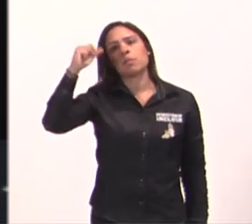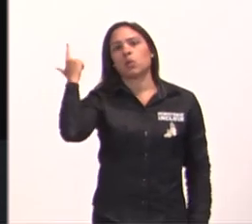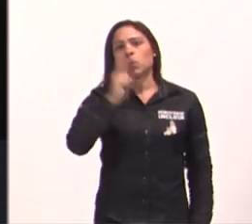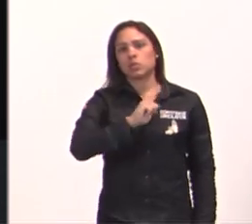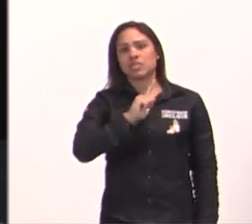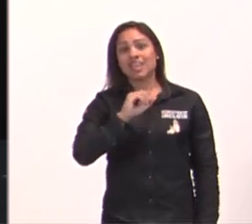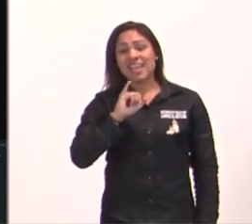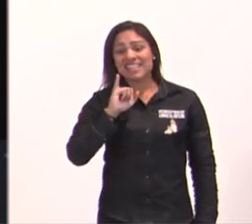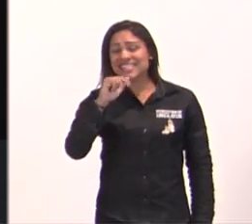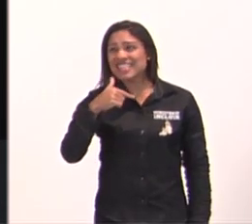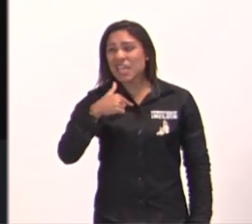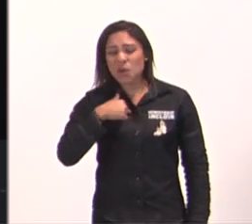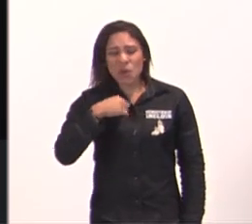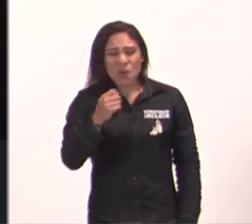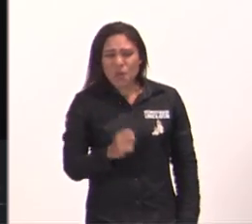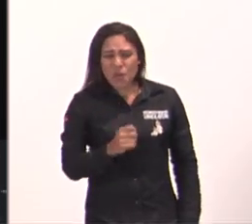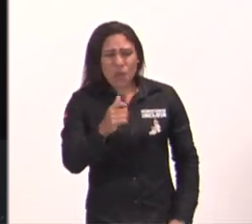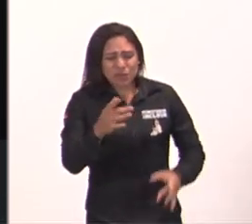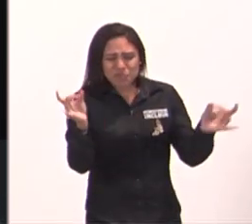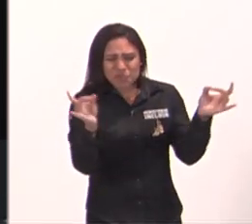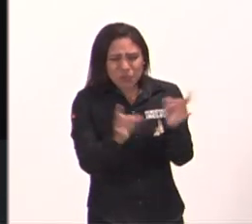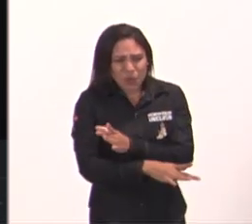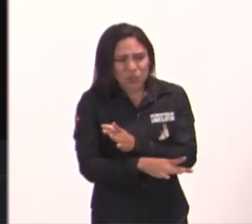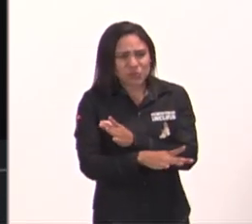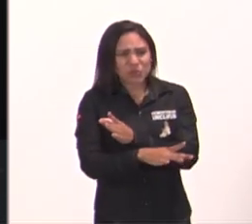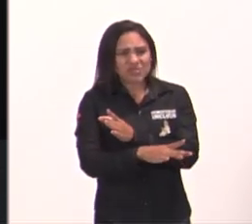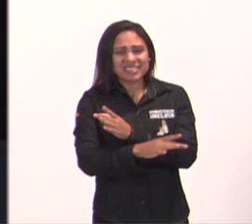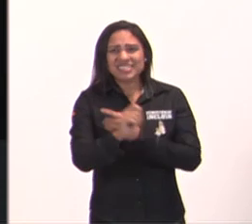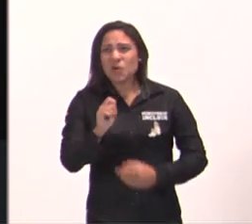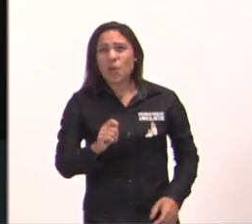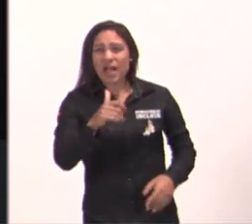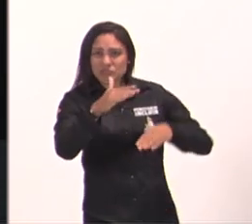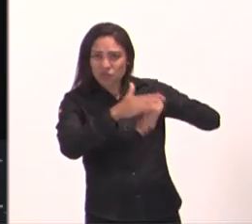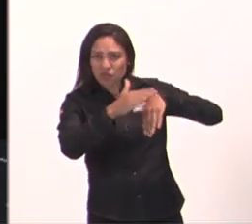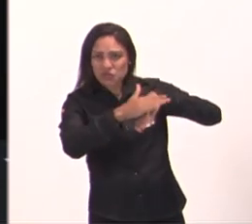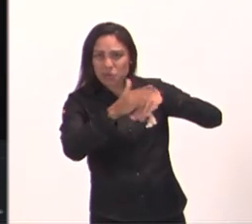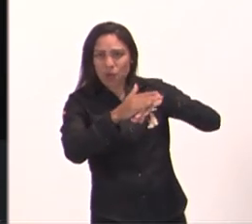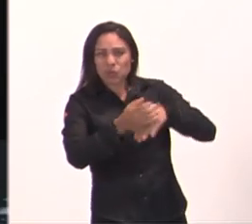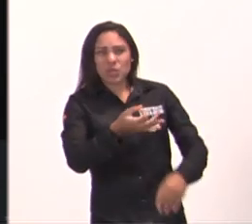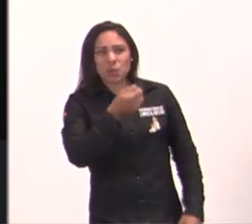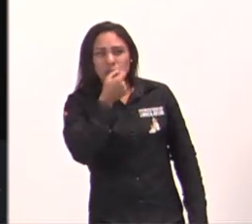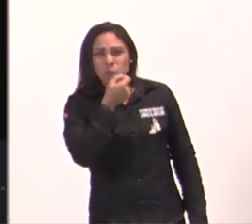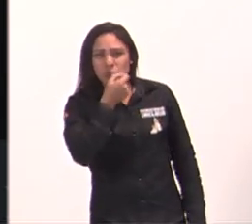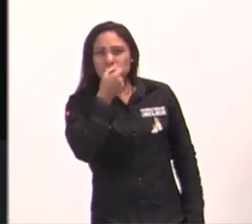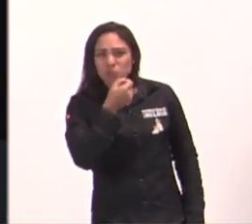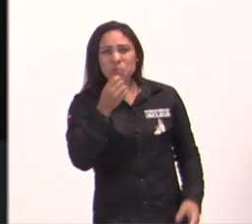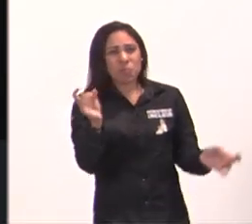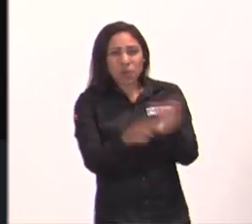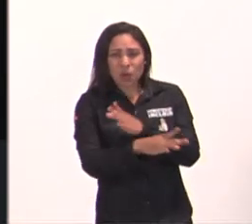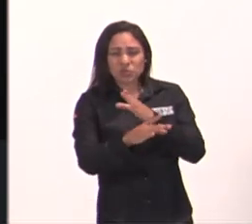estiver em campo, aos 45 do segundo tempo, o juiz já está pegando o apito, e está falando assim, eu vou apitar para acabar o jogo,